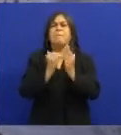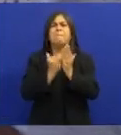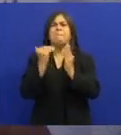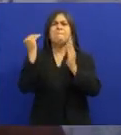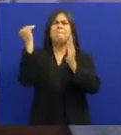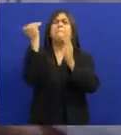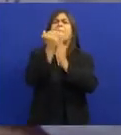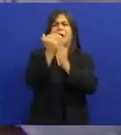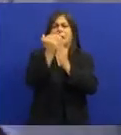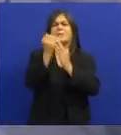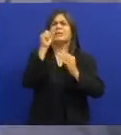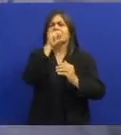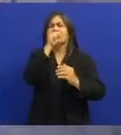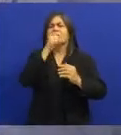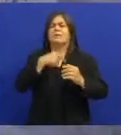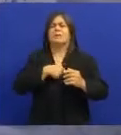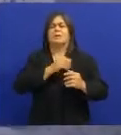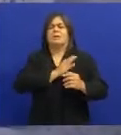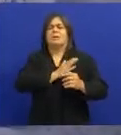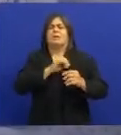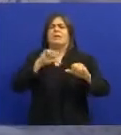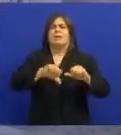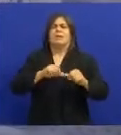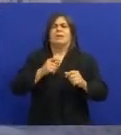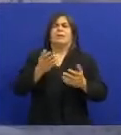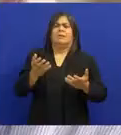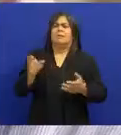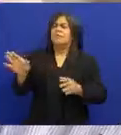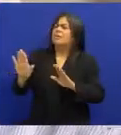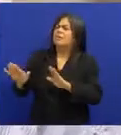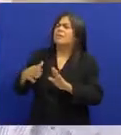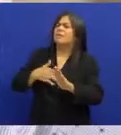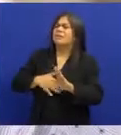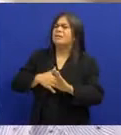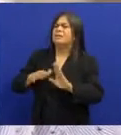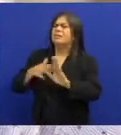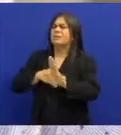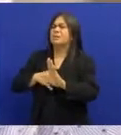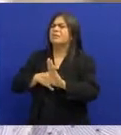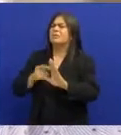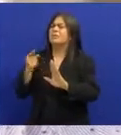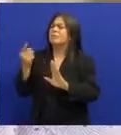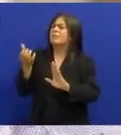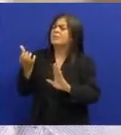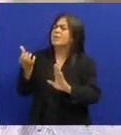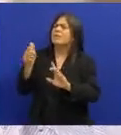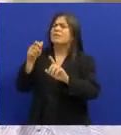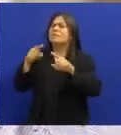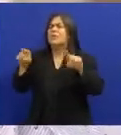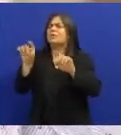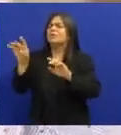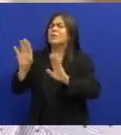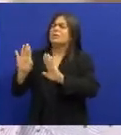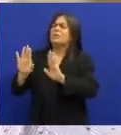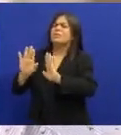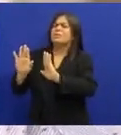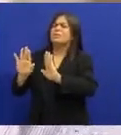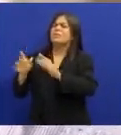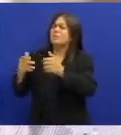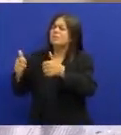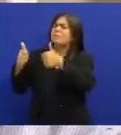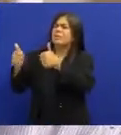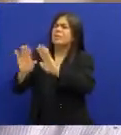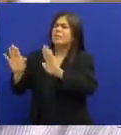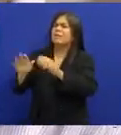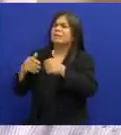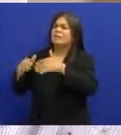Fez mais do que deveria Porque estava tão ruim Que o produtor disse Olha você canta aí Meia dúzia de música E